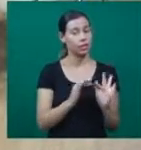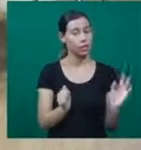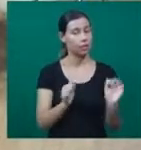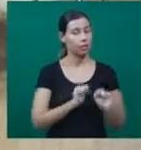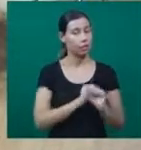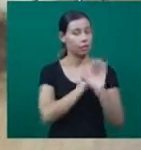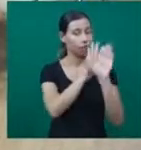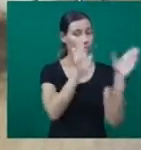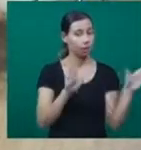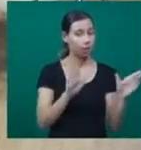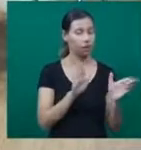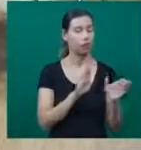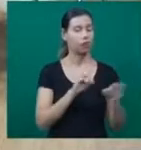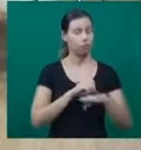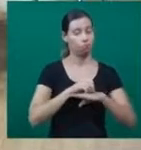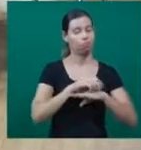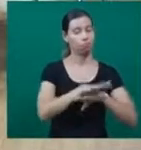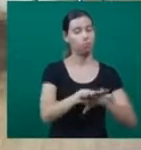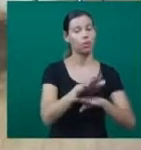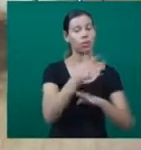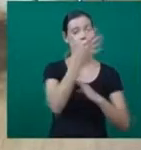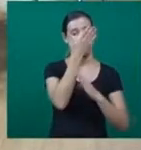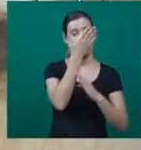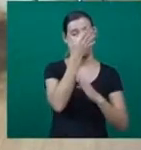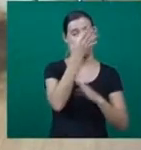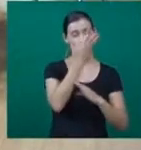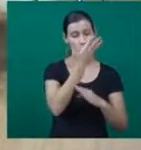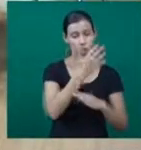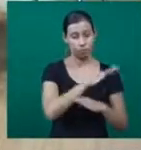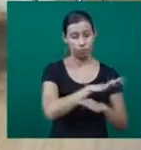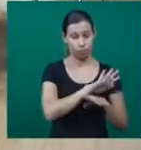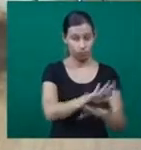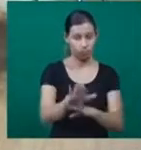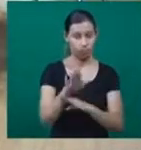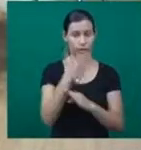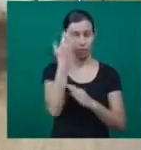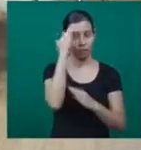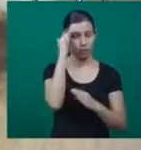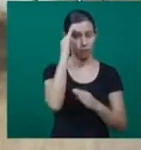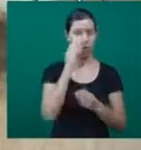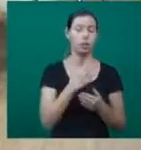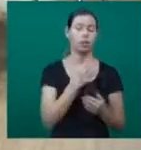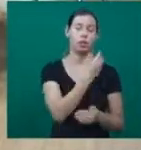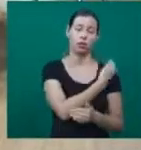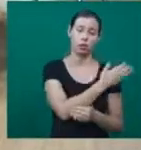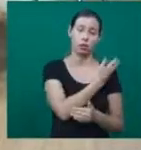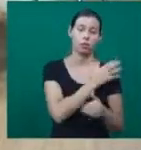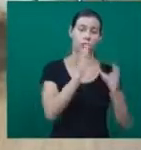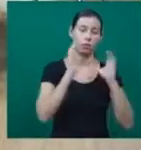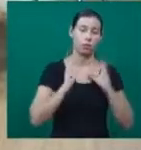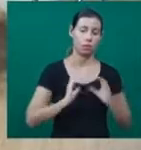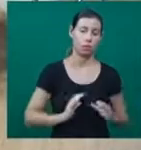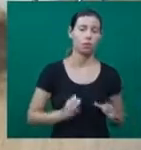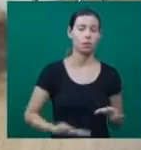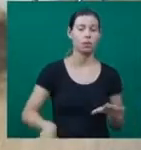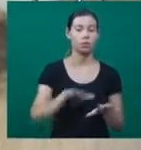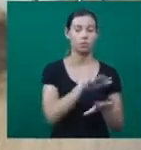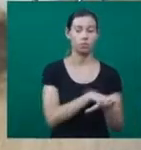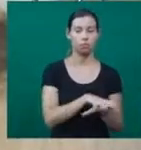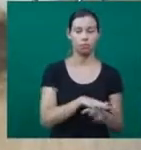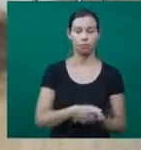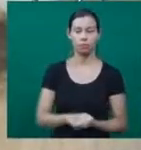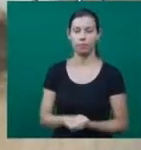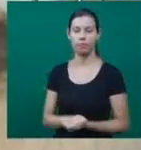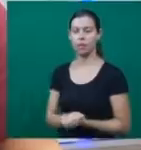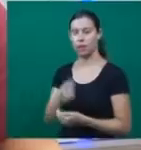com uma linguagem muito clara, passa uma mensagem muito maior, não mesmo? Algo bem grande em relação ao comportamento, à questão do preconceito, à questão da própria